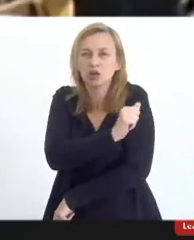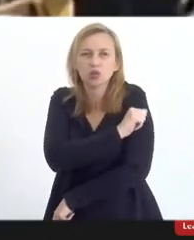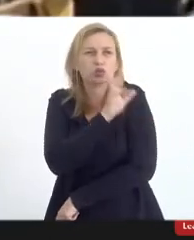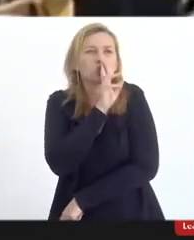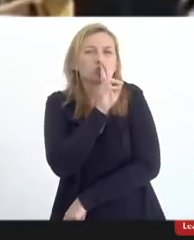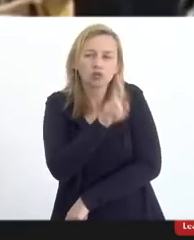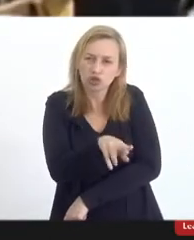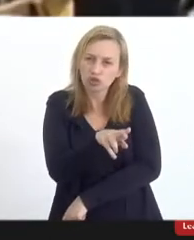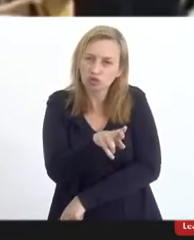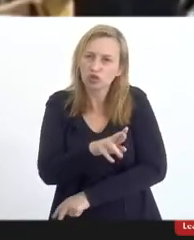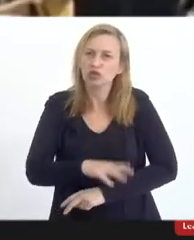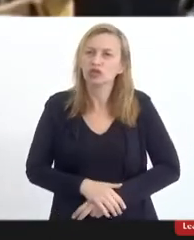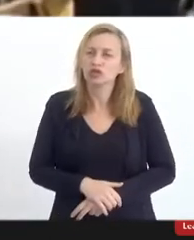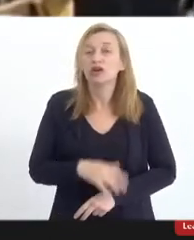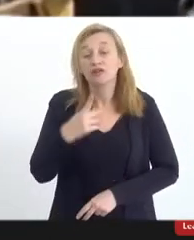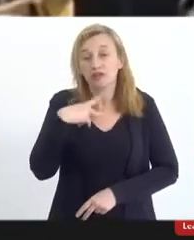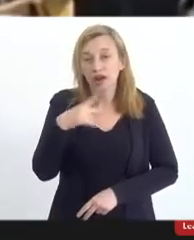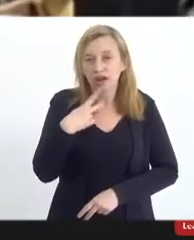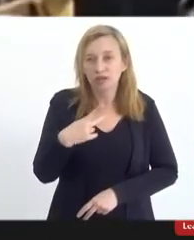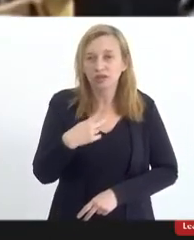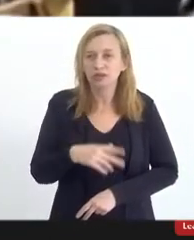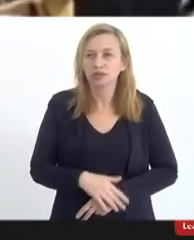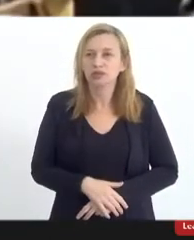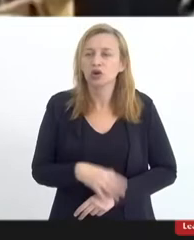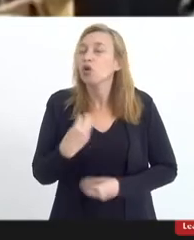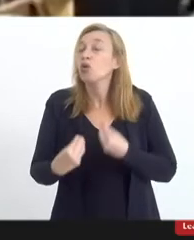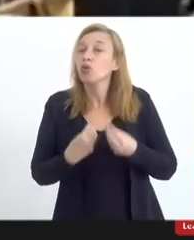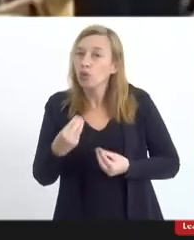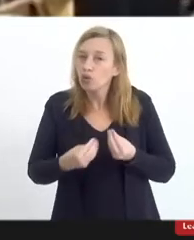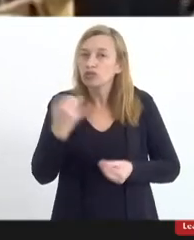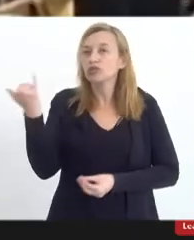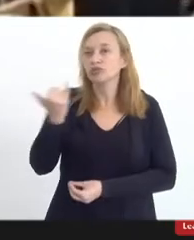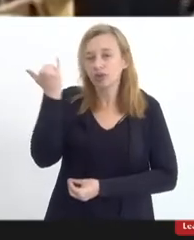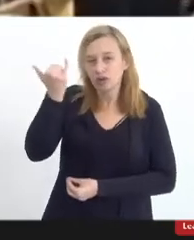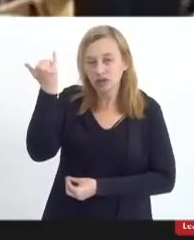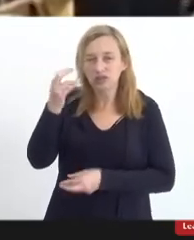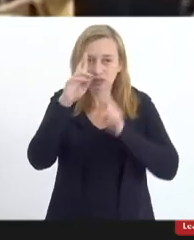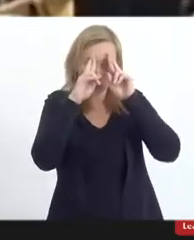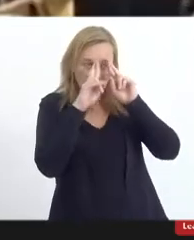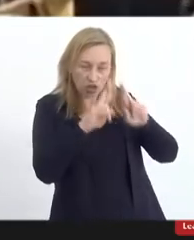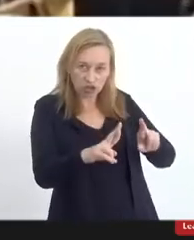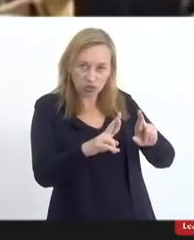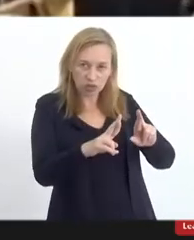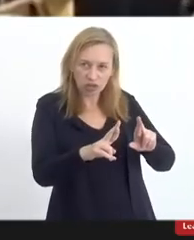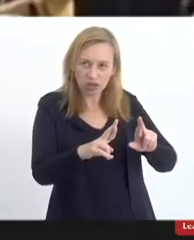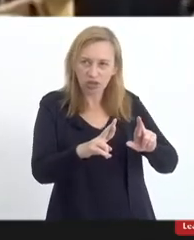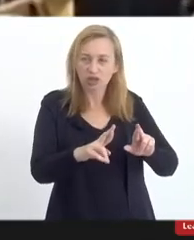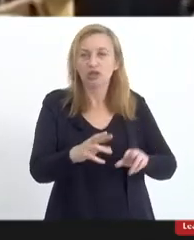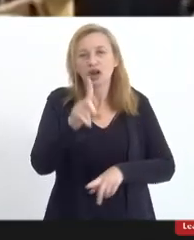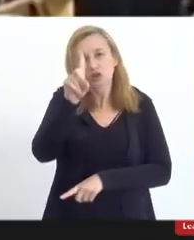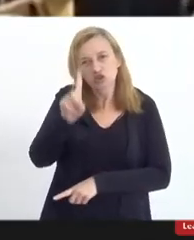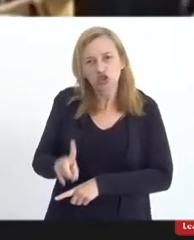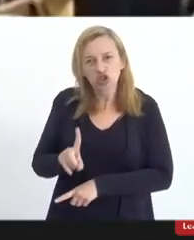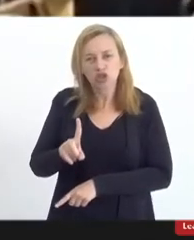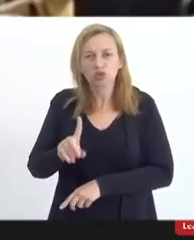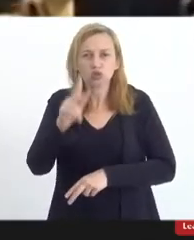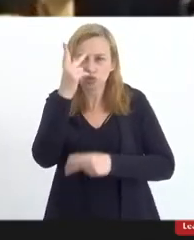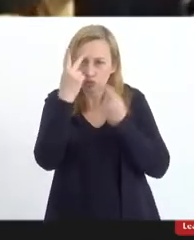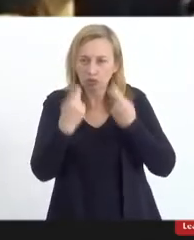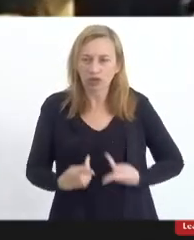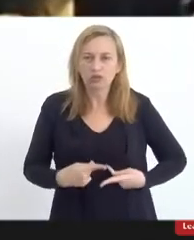falando sobre como é importante esse respeito aos direitos humanos.